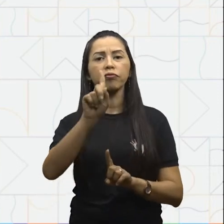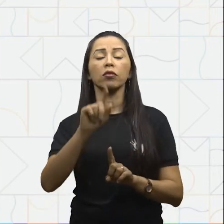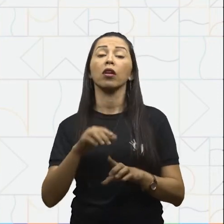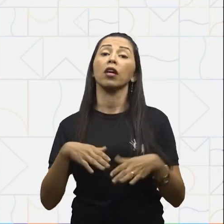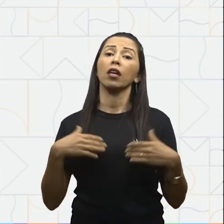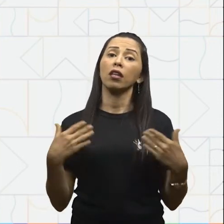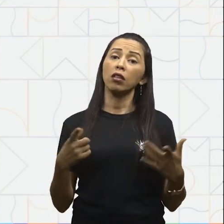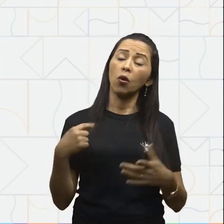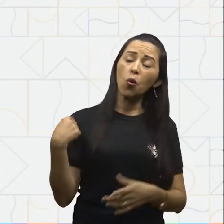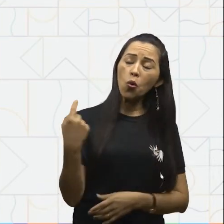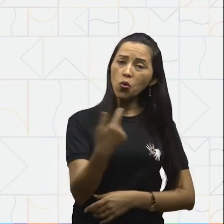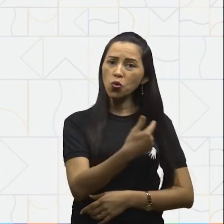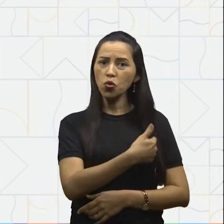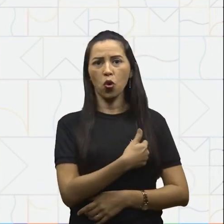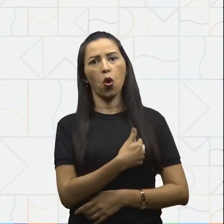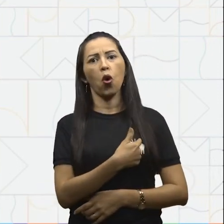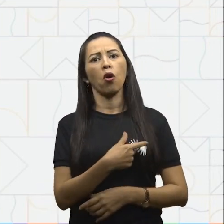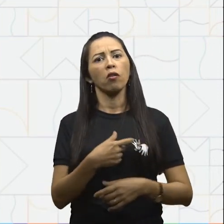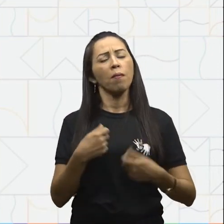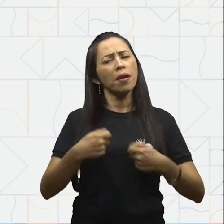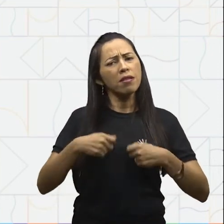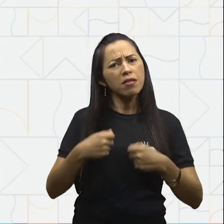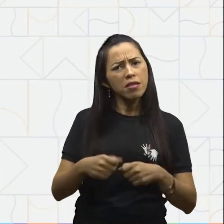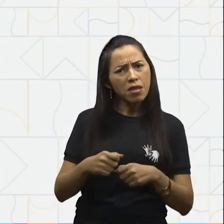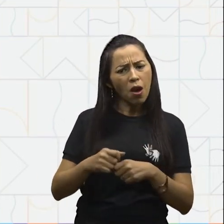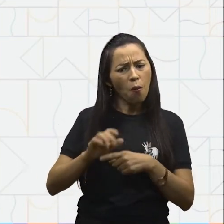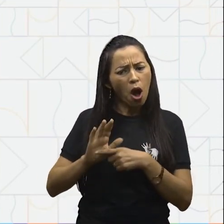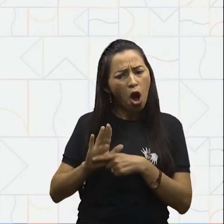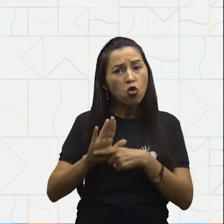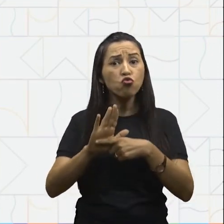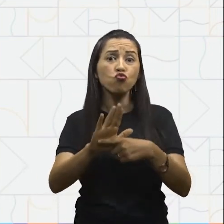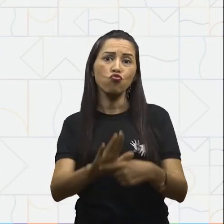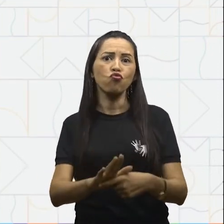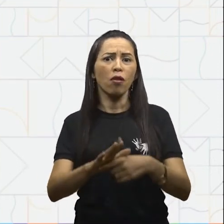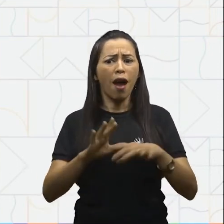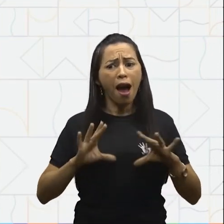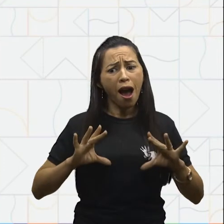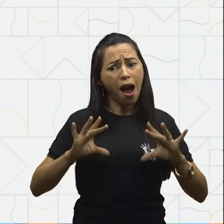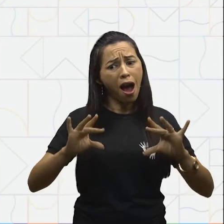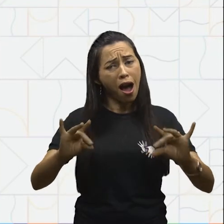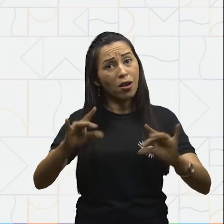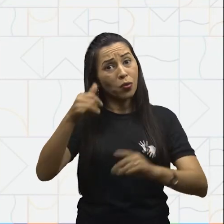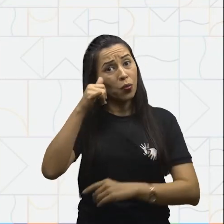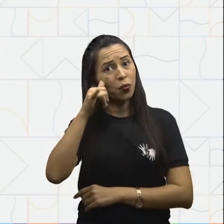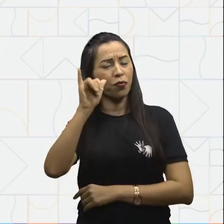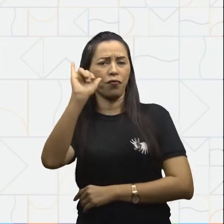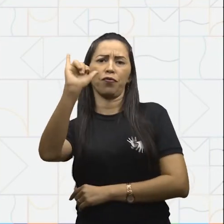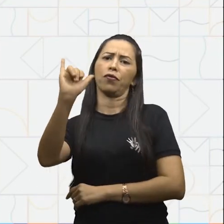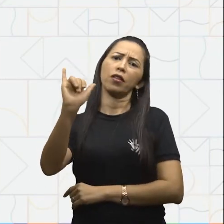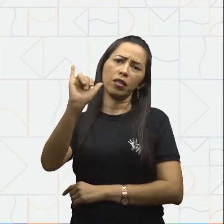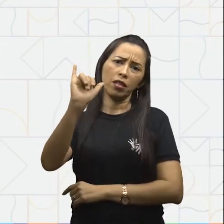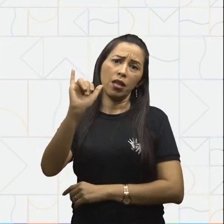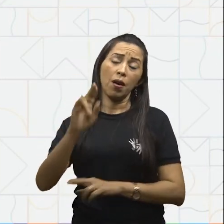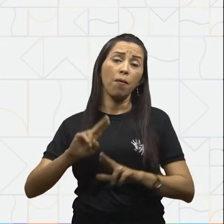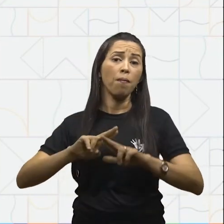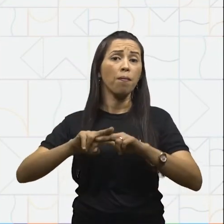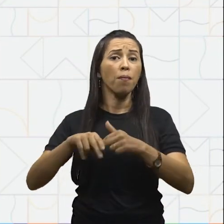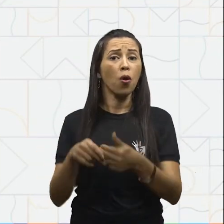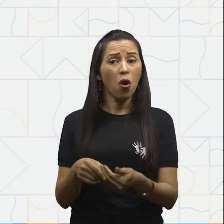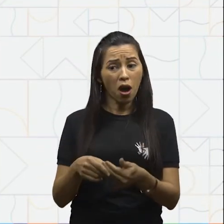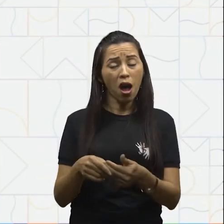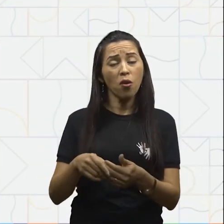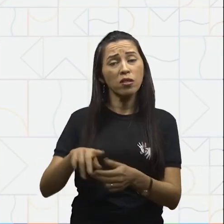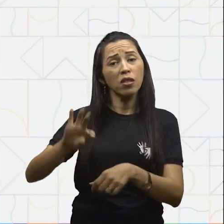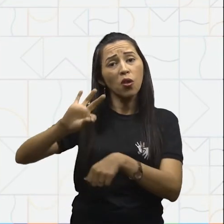ajudamos na redução de gastos públicos com a reposição